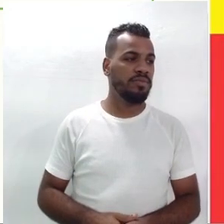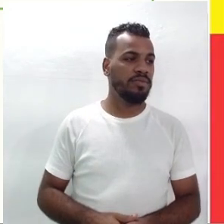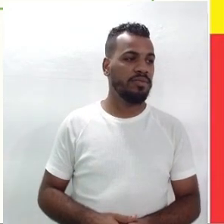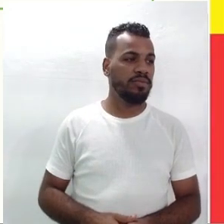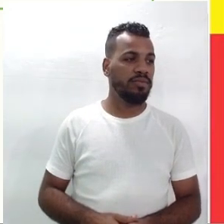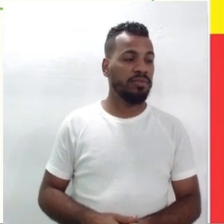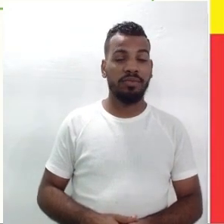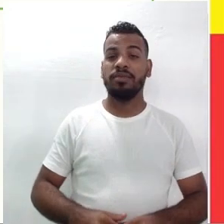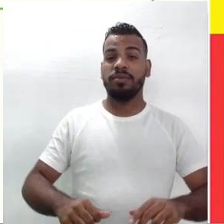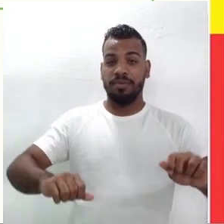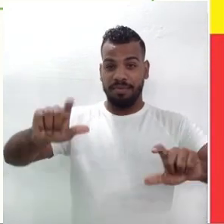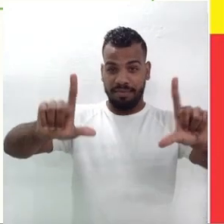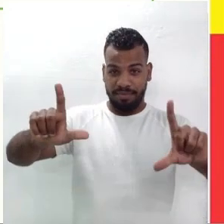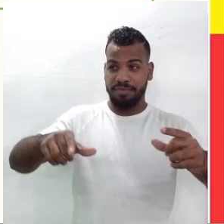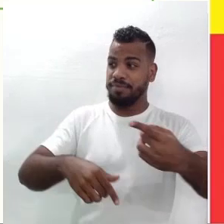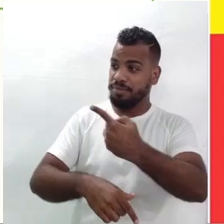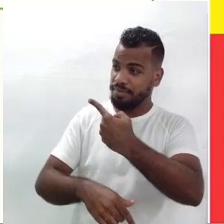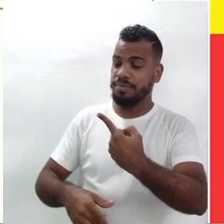para nós o que é, não